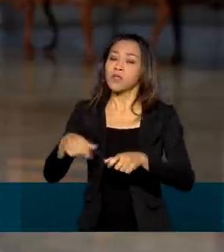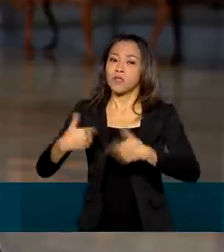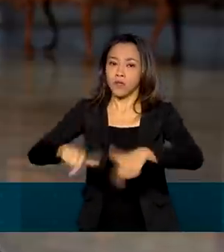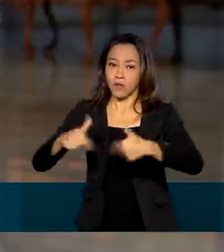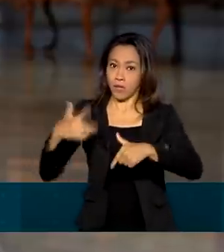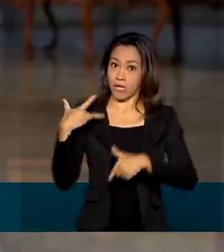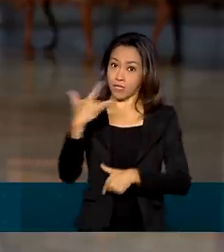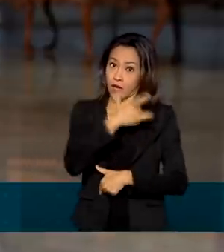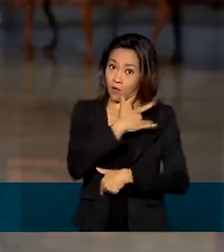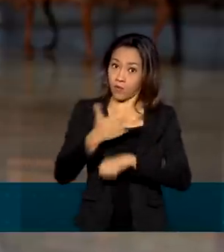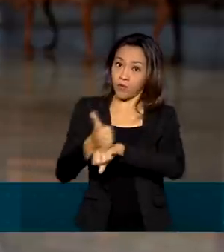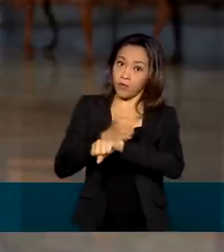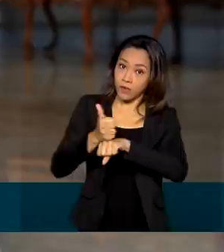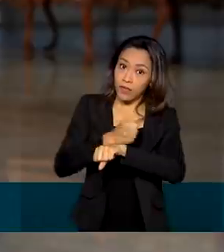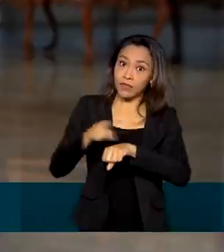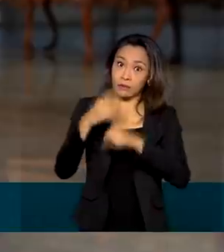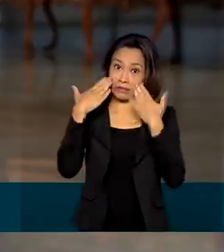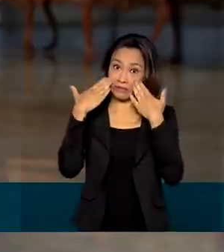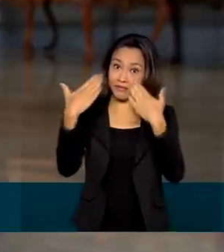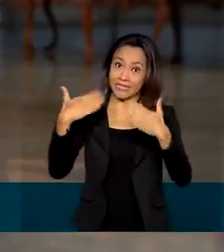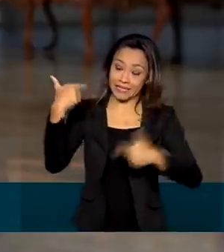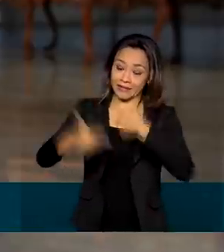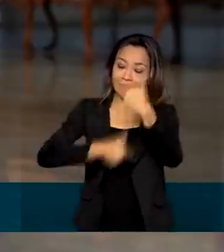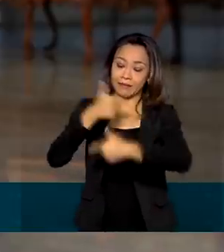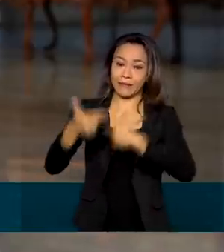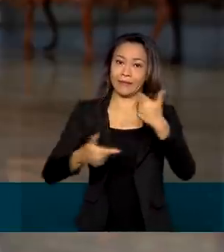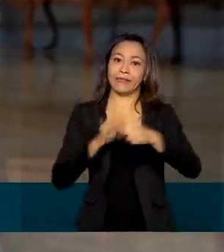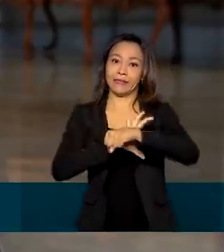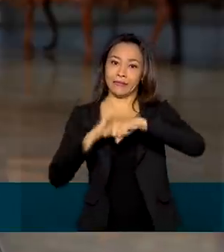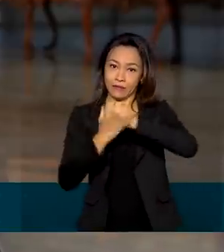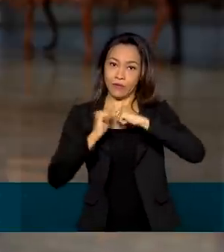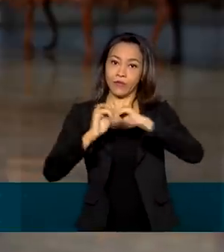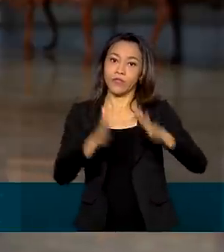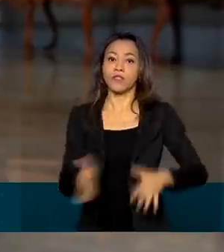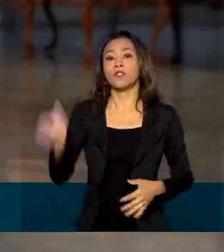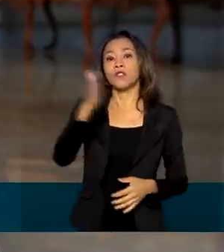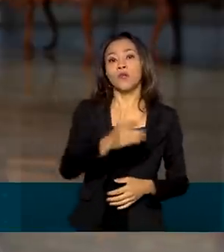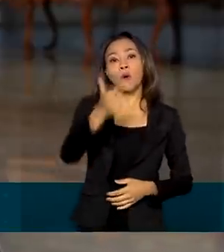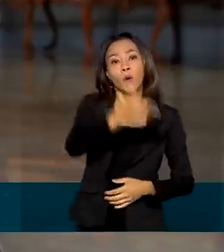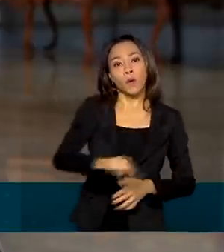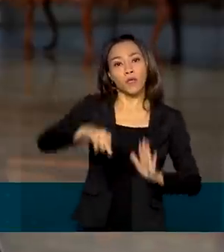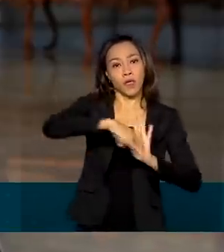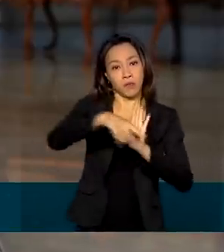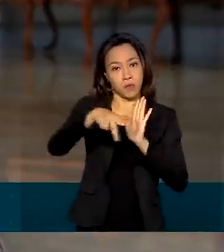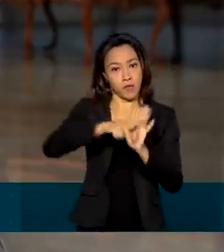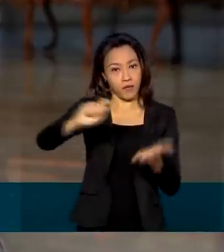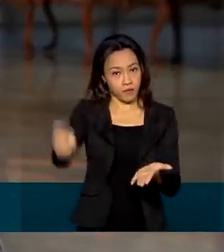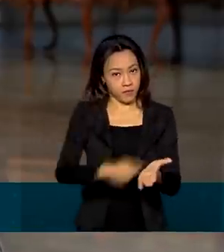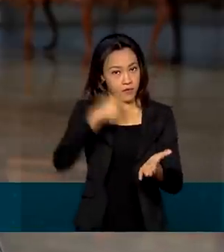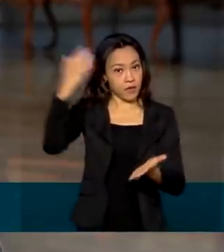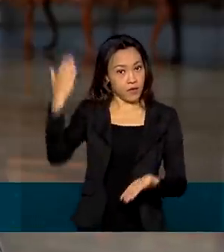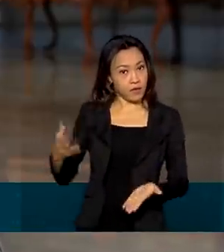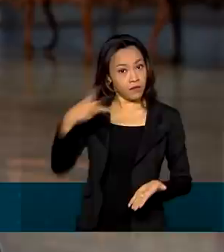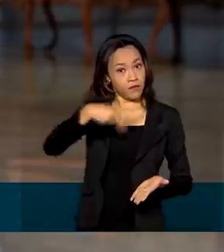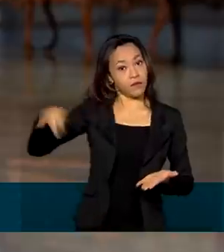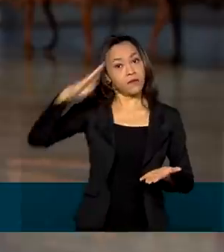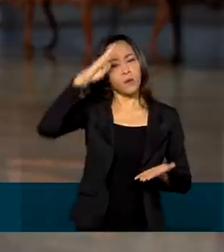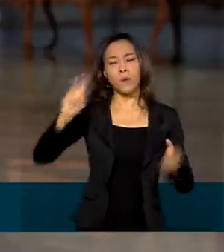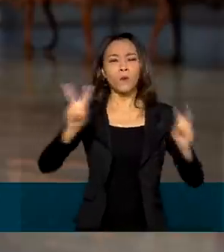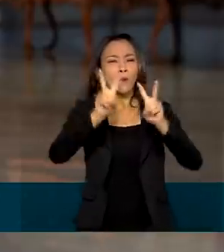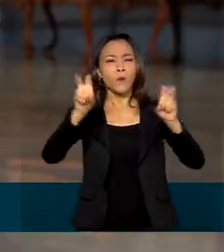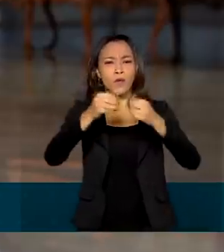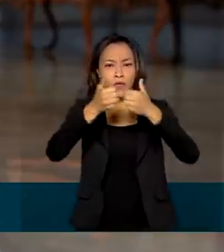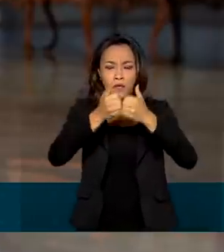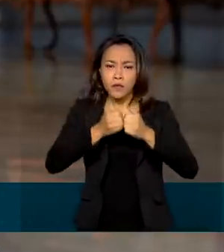enfrentamento à Covid-19. E olha, uma outra medida provisória, também assinada pelo presidente Jair Bolsonaro, institui o novo programa